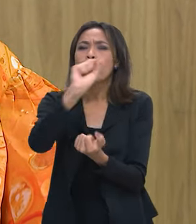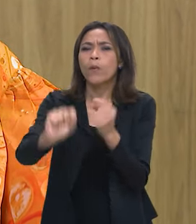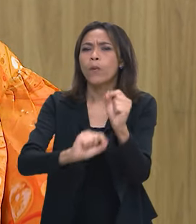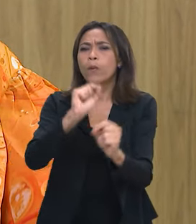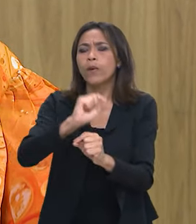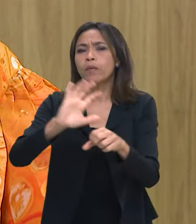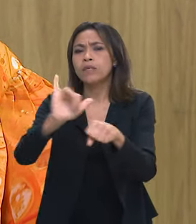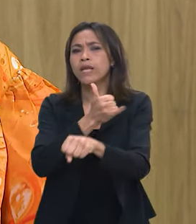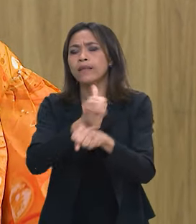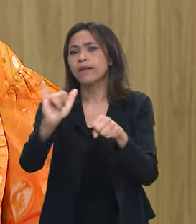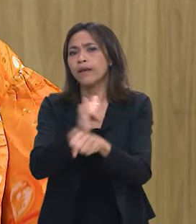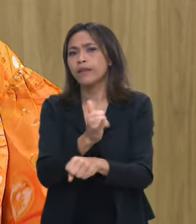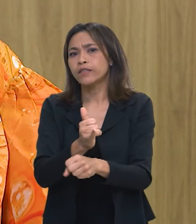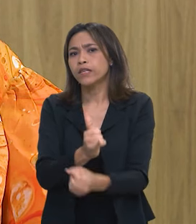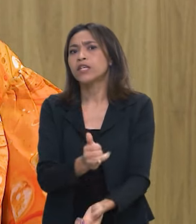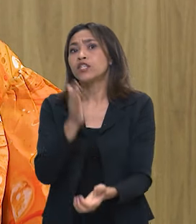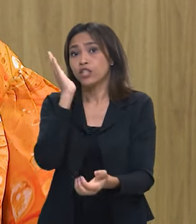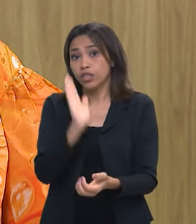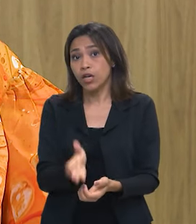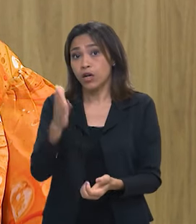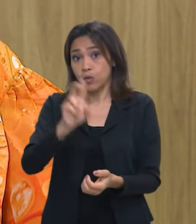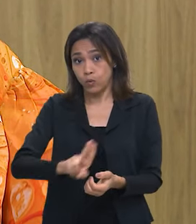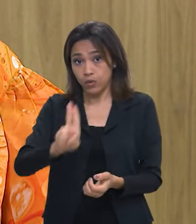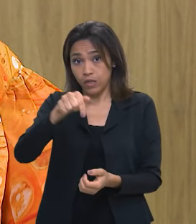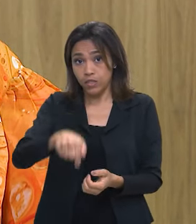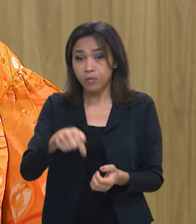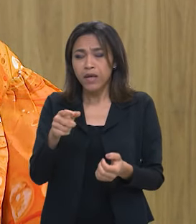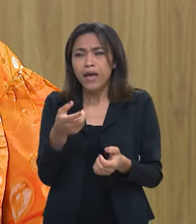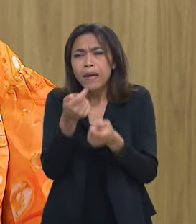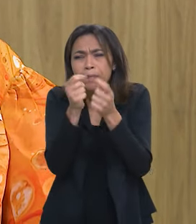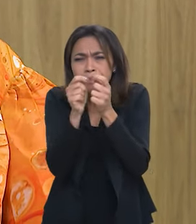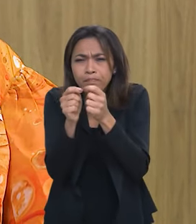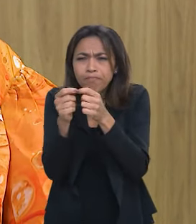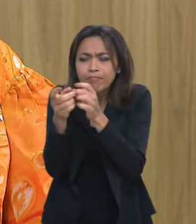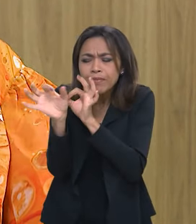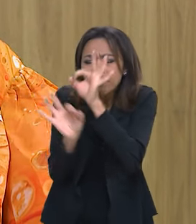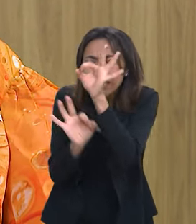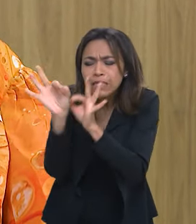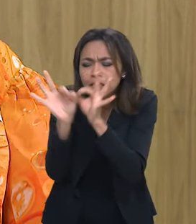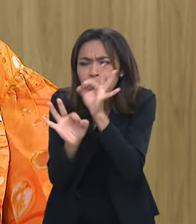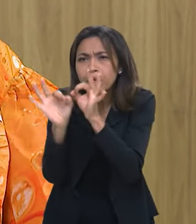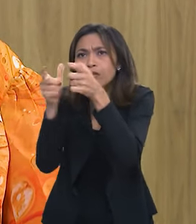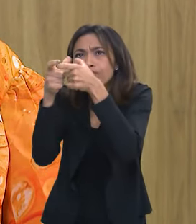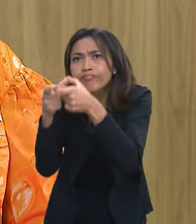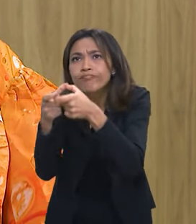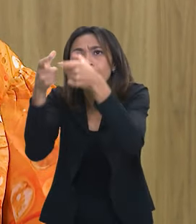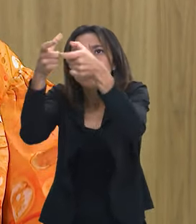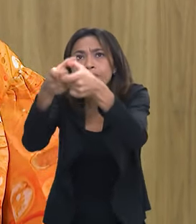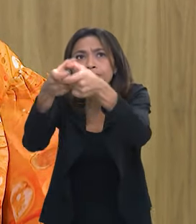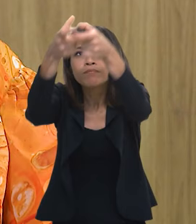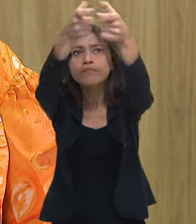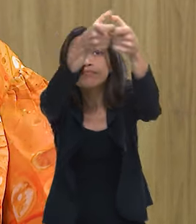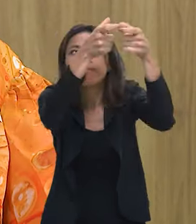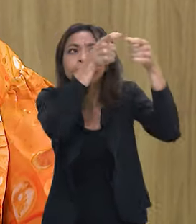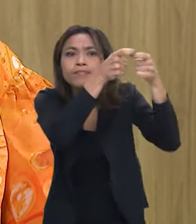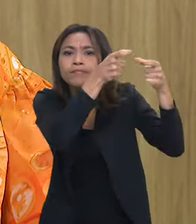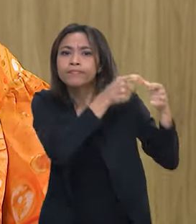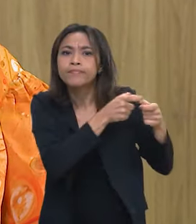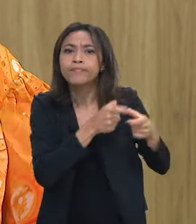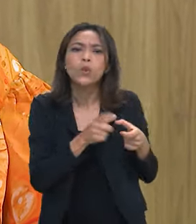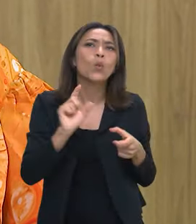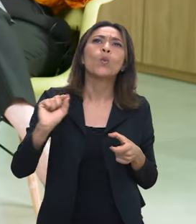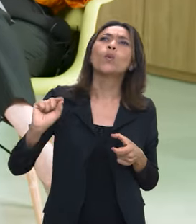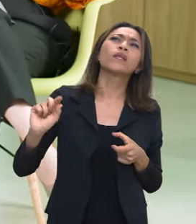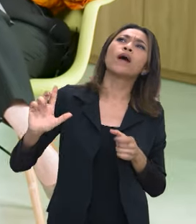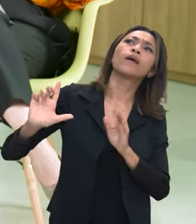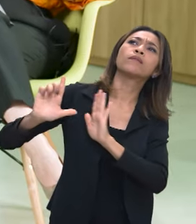utilizada este ano que é o micro planejamento, verificar nos locais o que